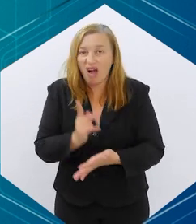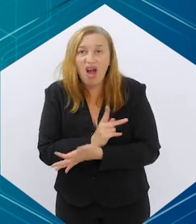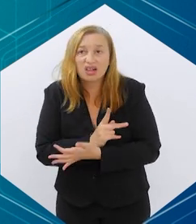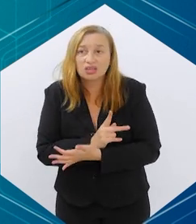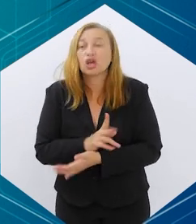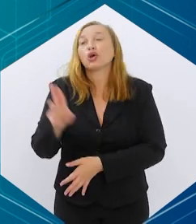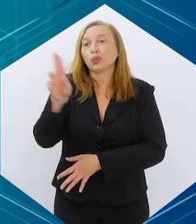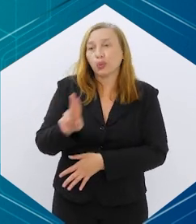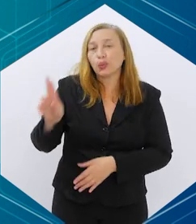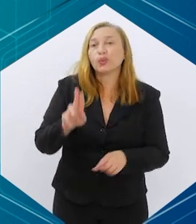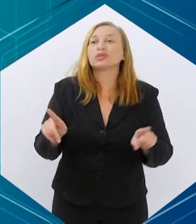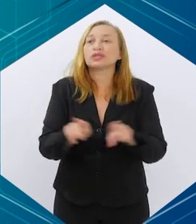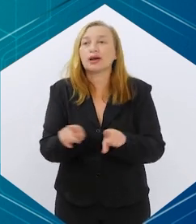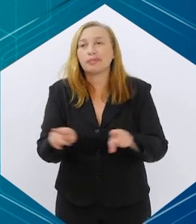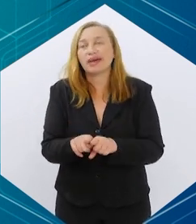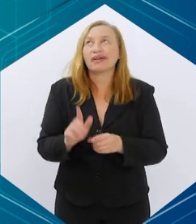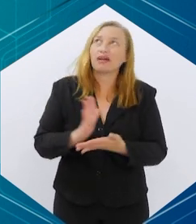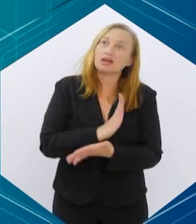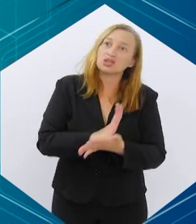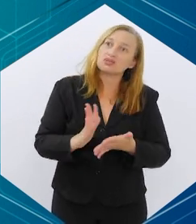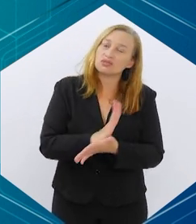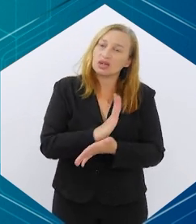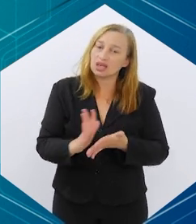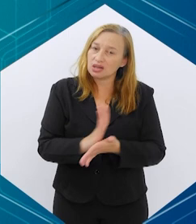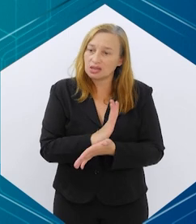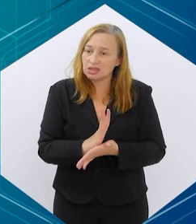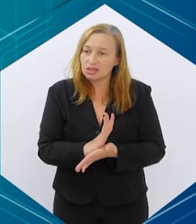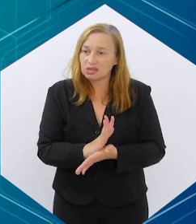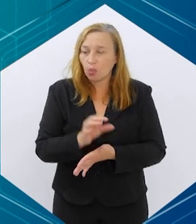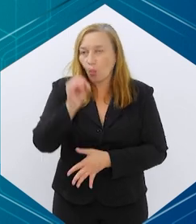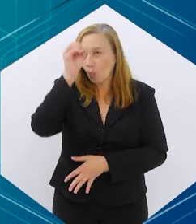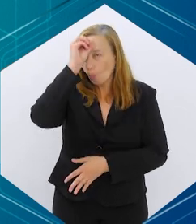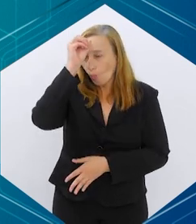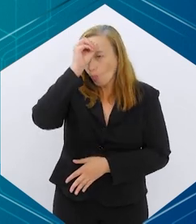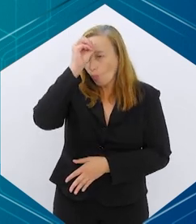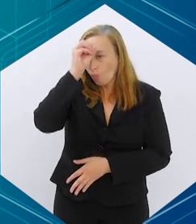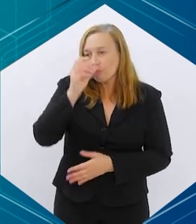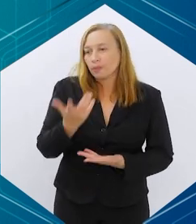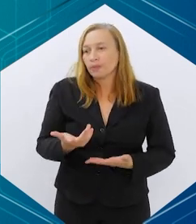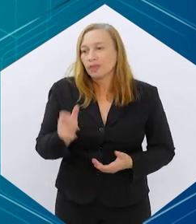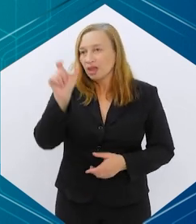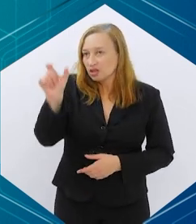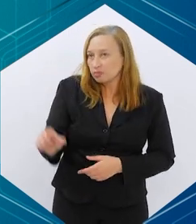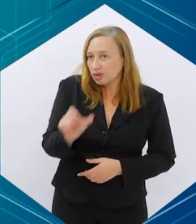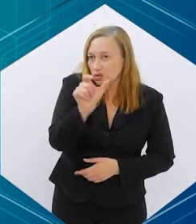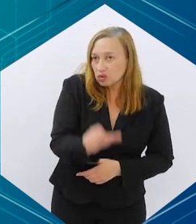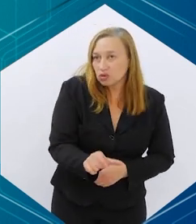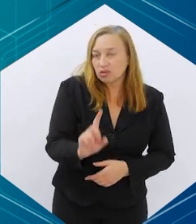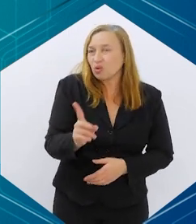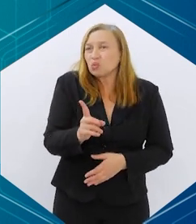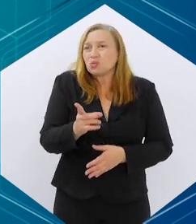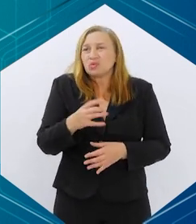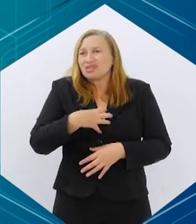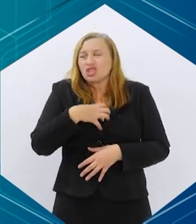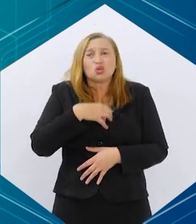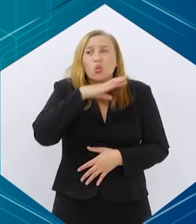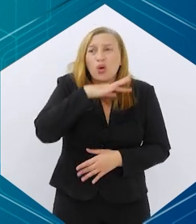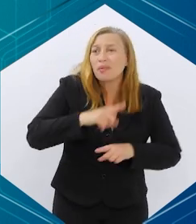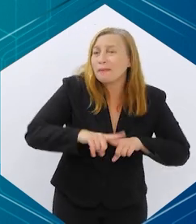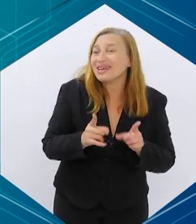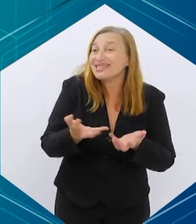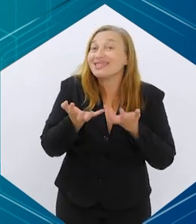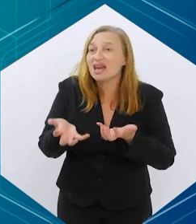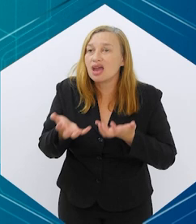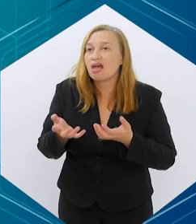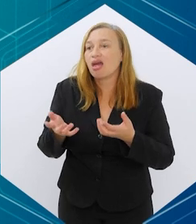e usam também, às vezes, de uma inocência, de uma ignorância, né, dos pacientes, não num sentido ruim, mas em